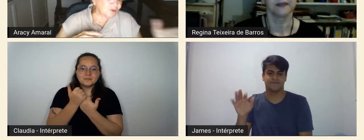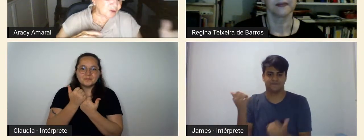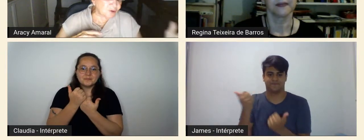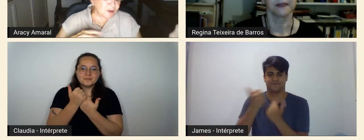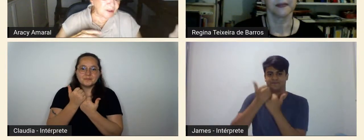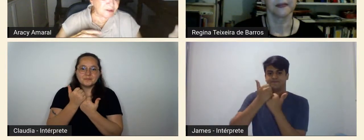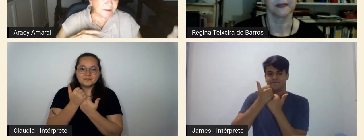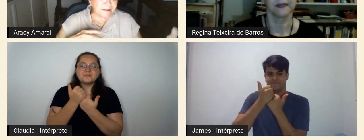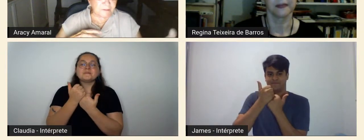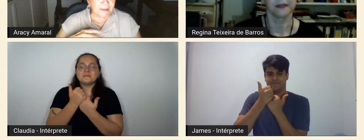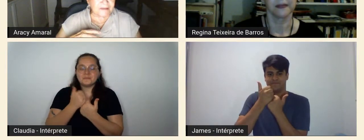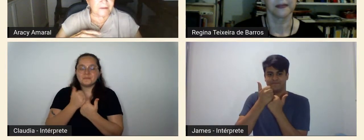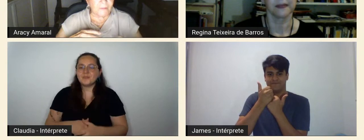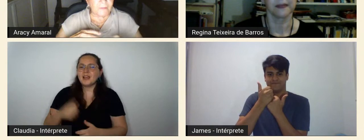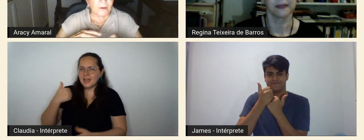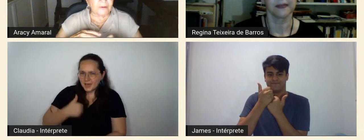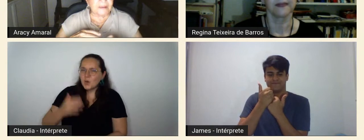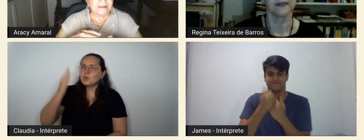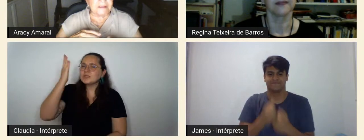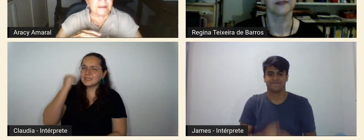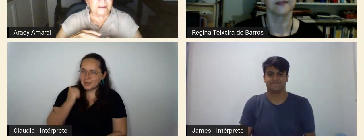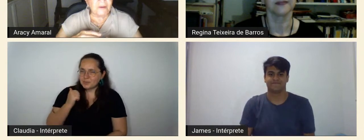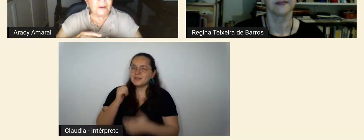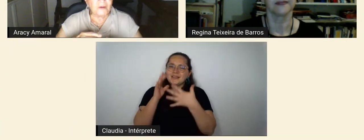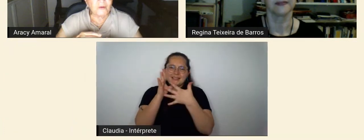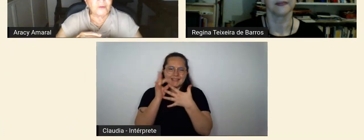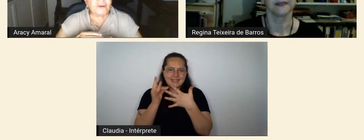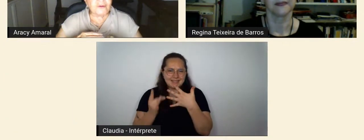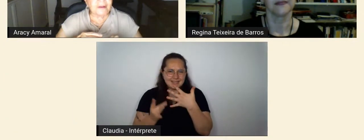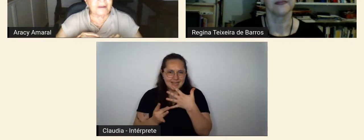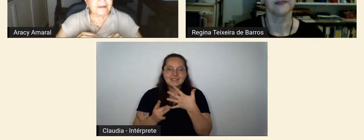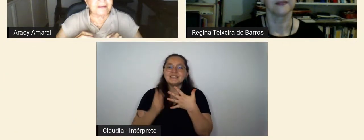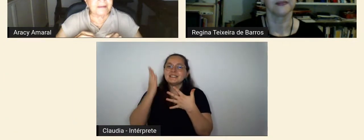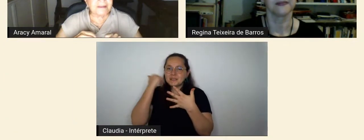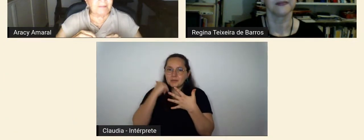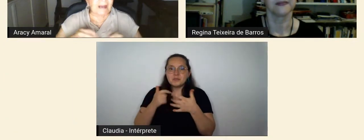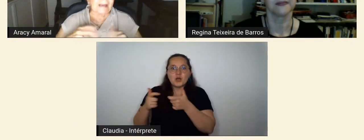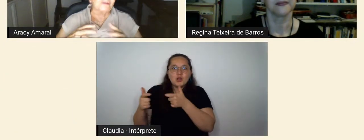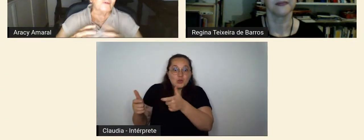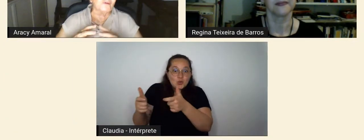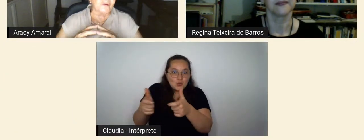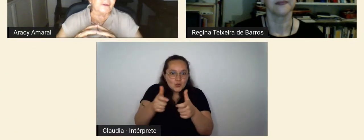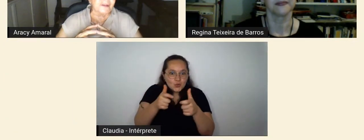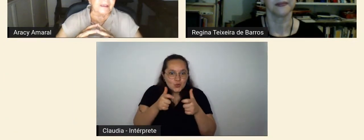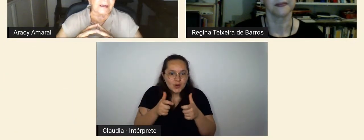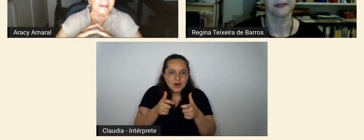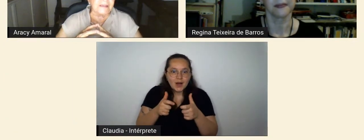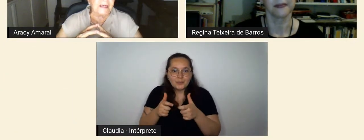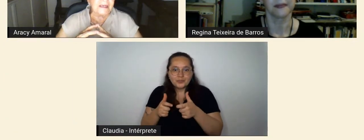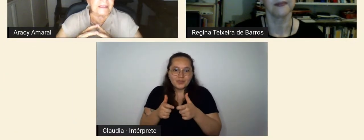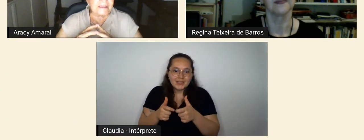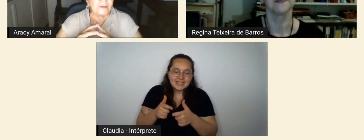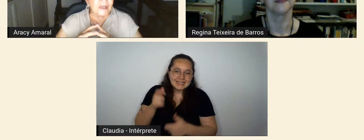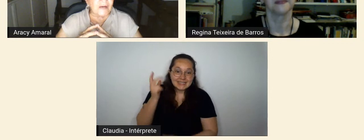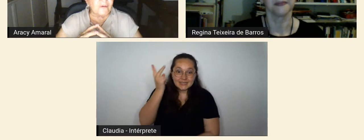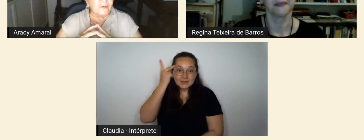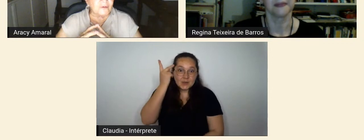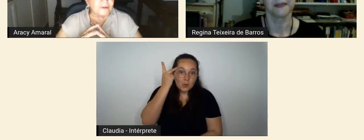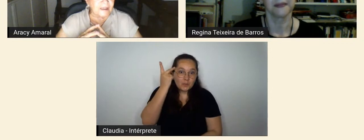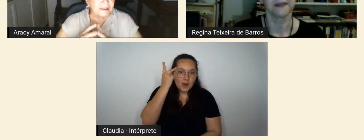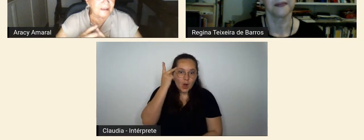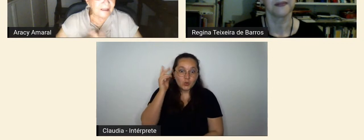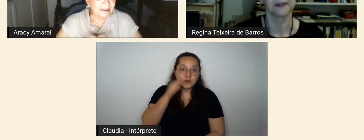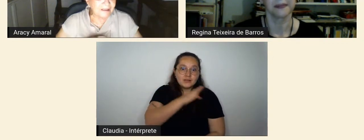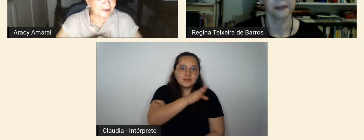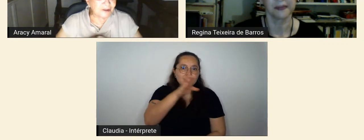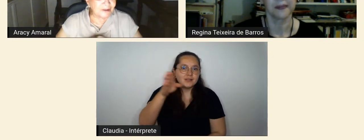incríveis os restaurantes principais de São Paulo que eles iam as blagues do Oswaldo de Andrade eles adoravam